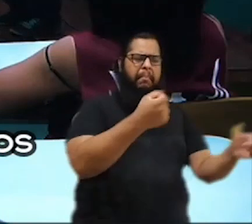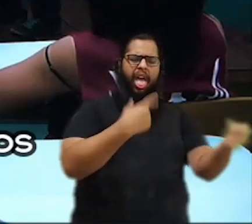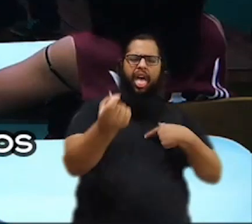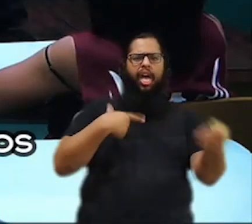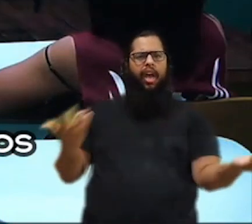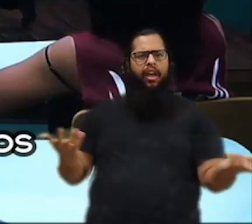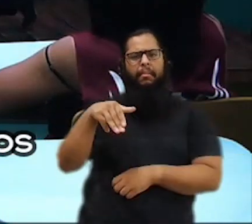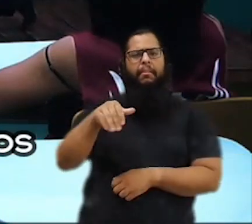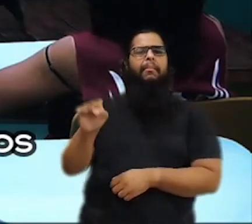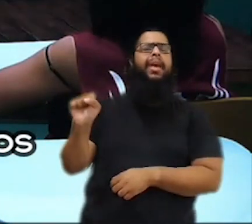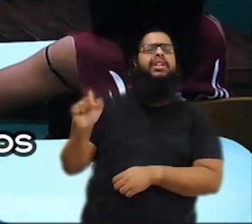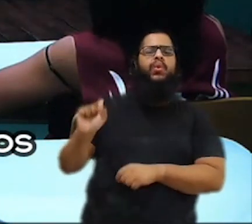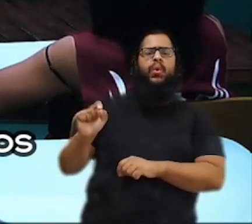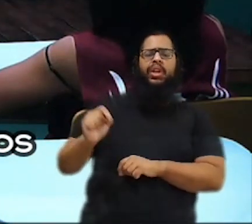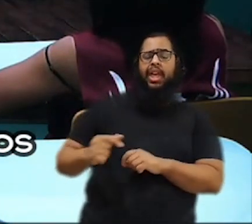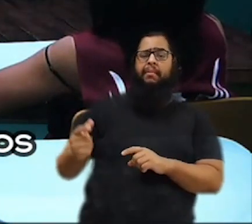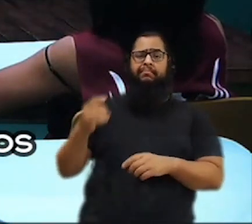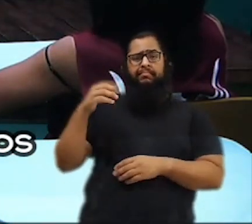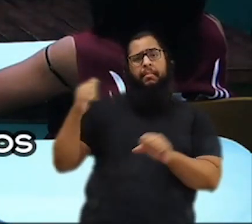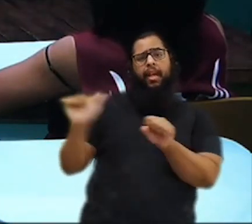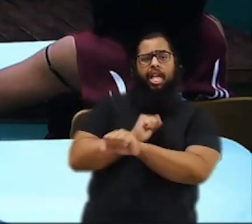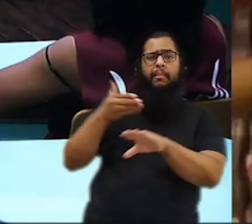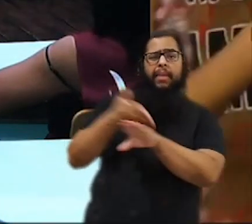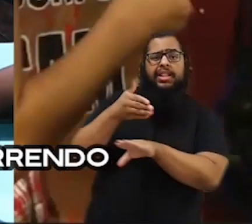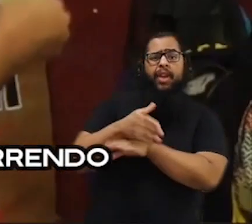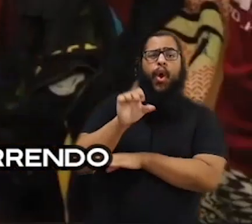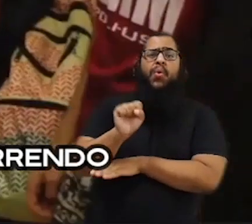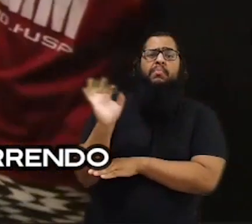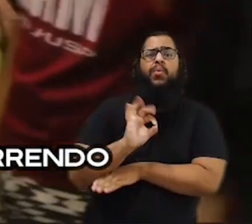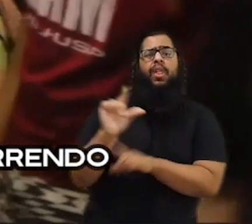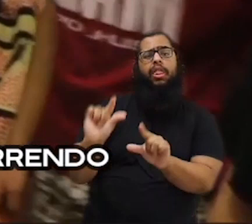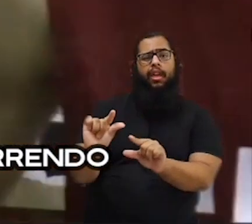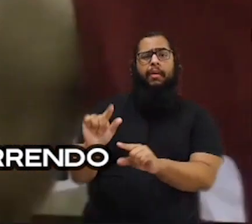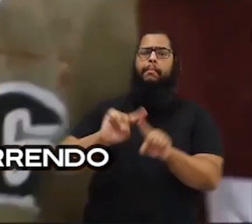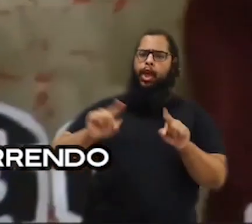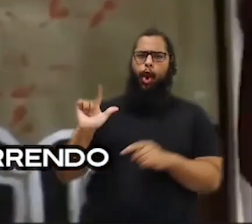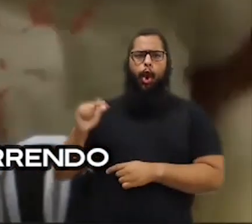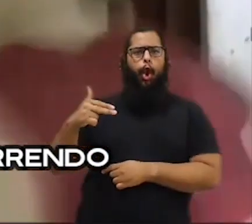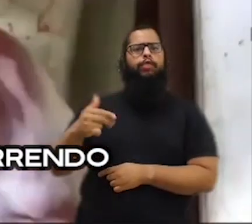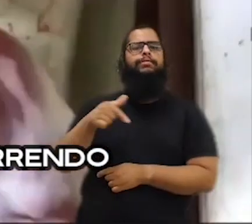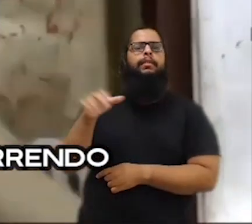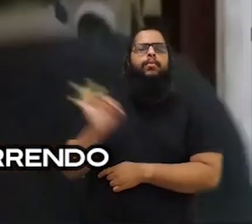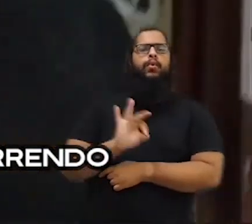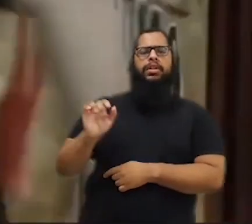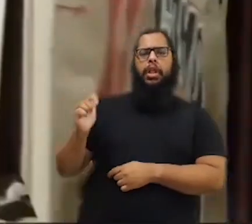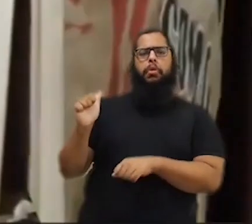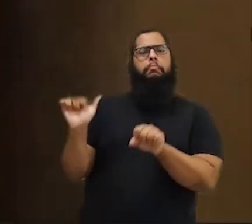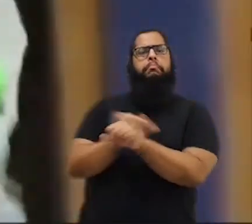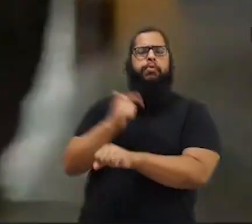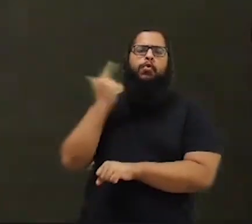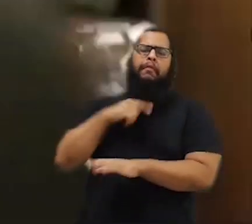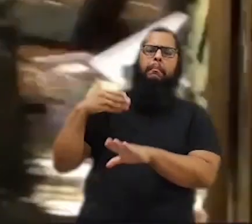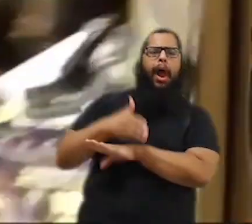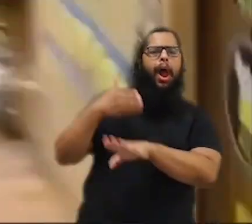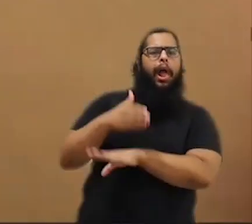Com massa, a taxa de retenção de bichos caiu para 8%. Com London, 70% dos bichos continuavam correndo por pelo